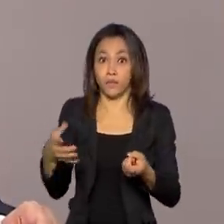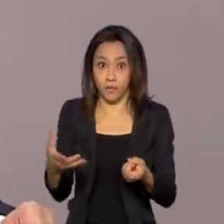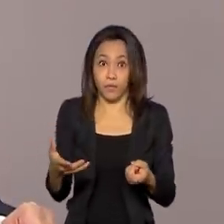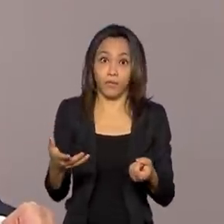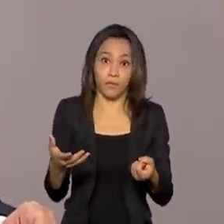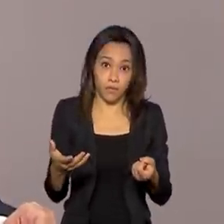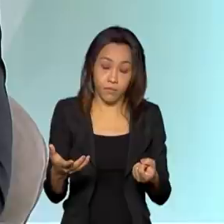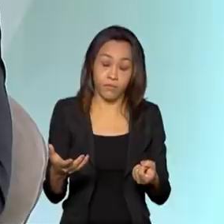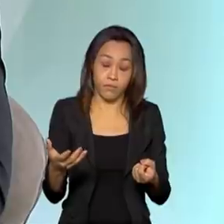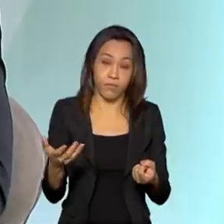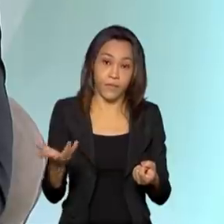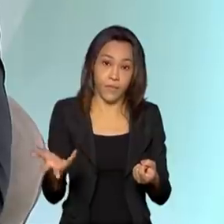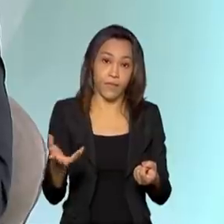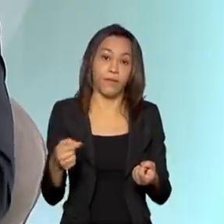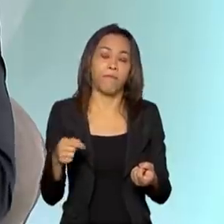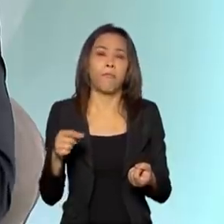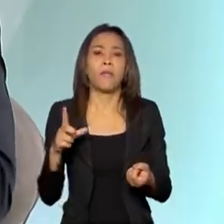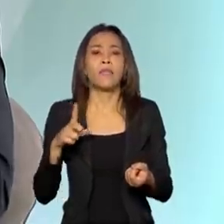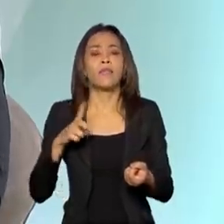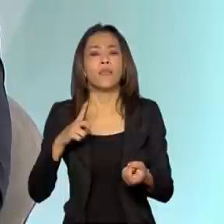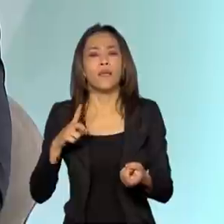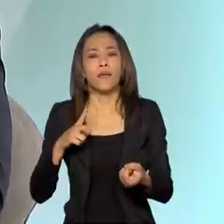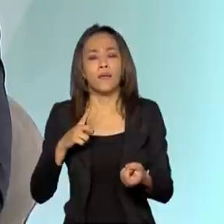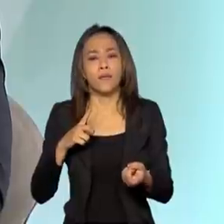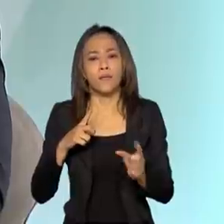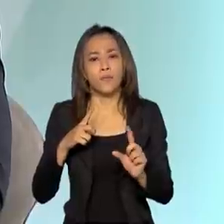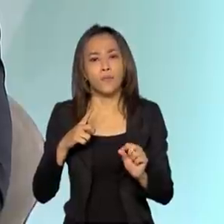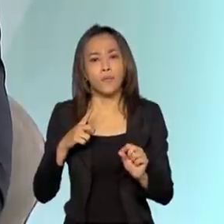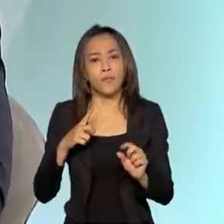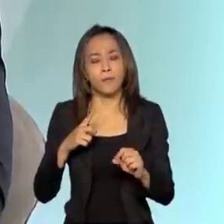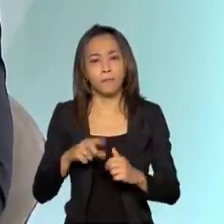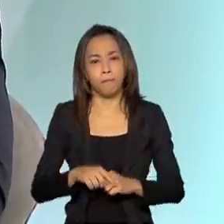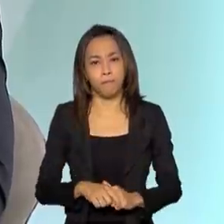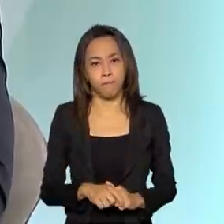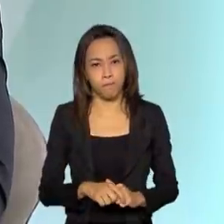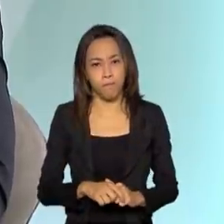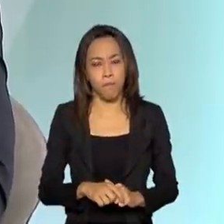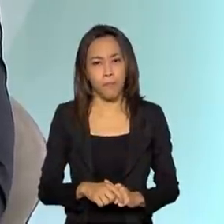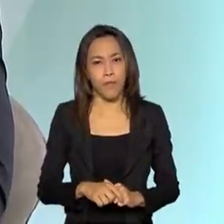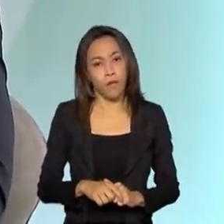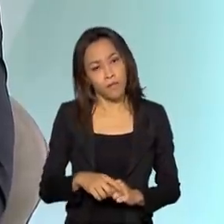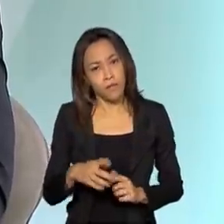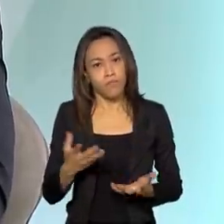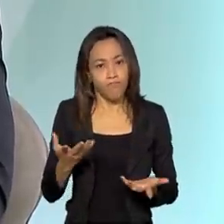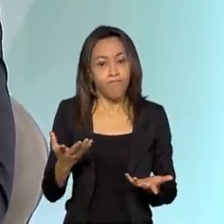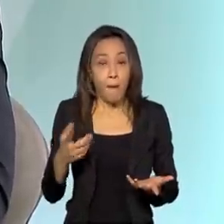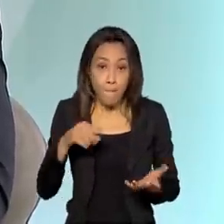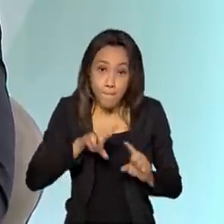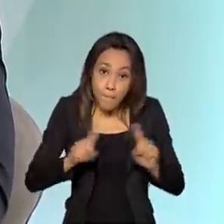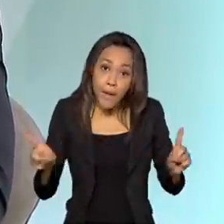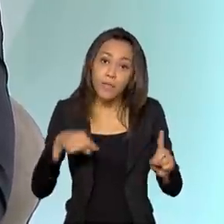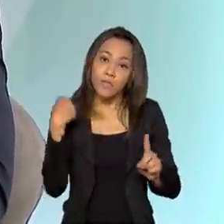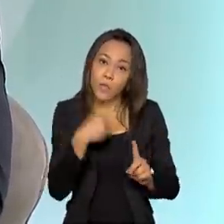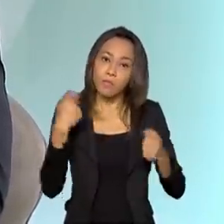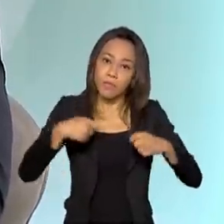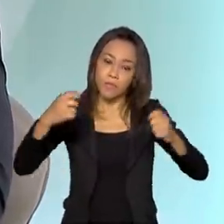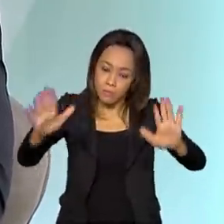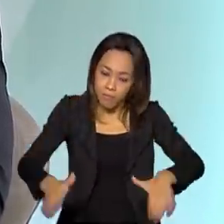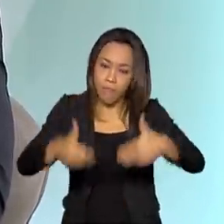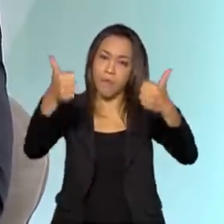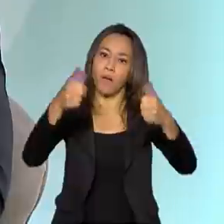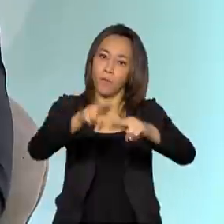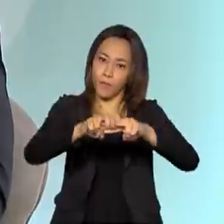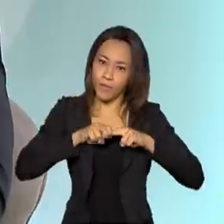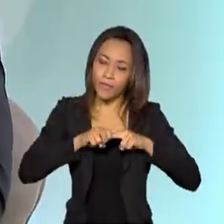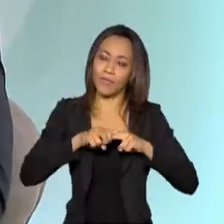o mundo, melhor dizendo, tem até uma condição razoável. Mas a gente precisa aprimorar. É por isso que esses